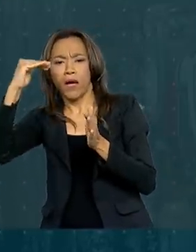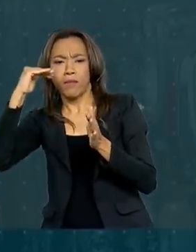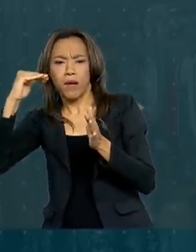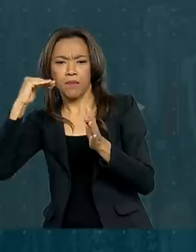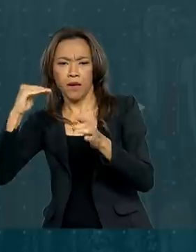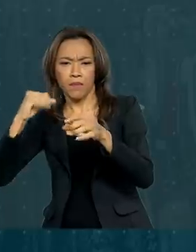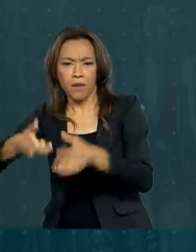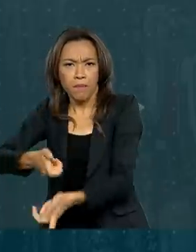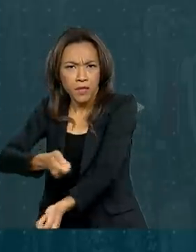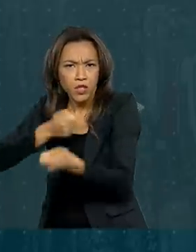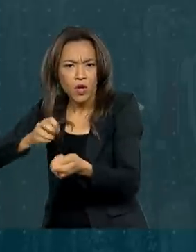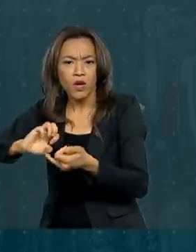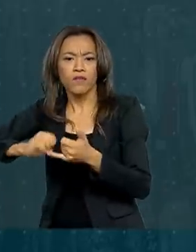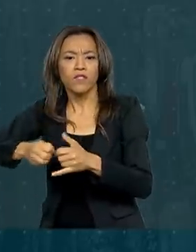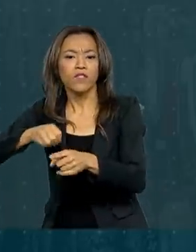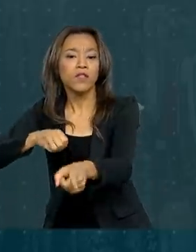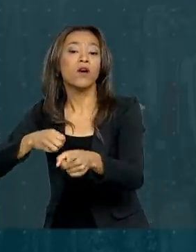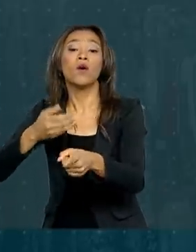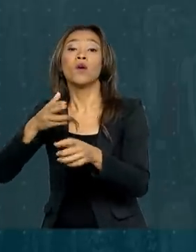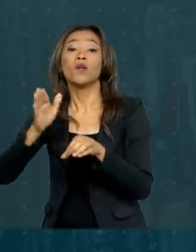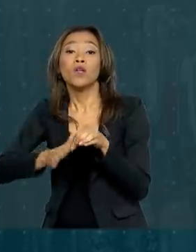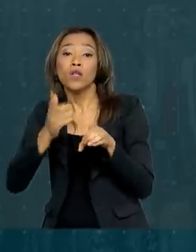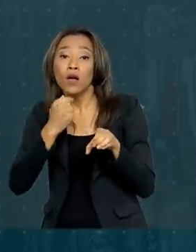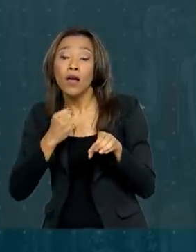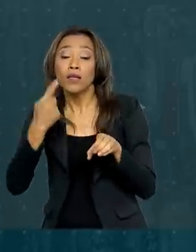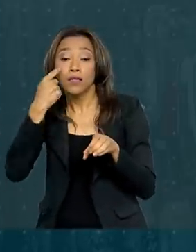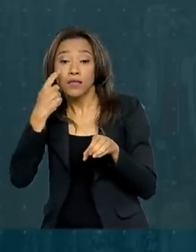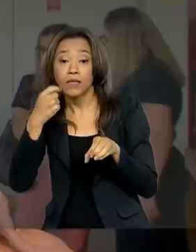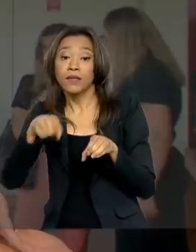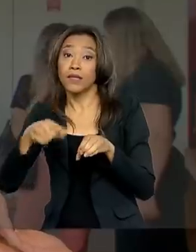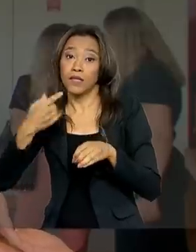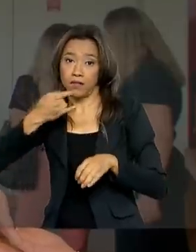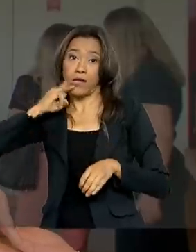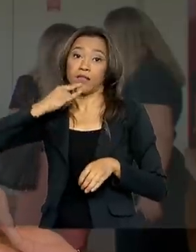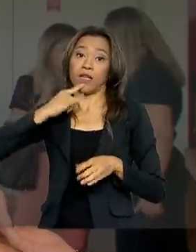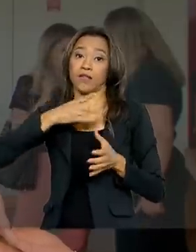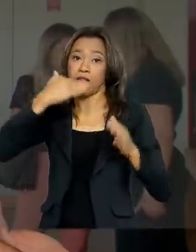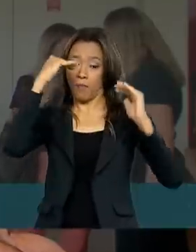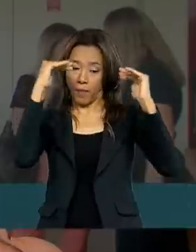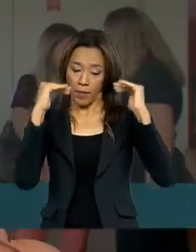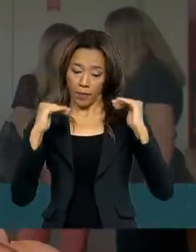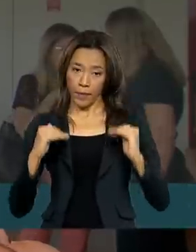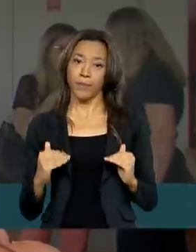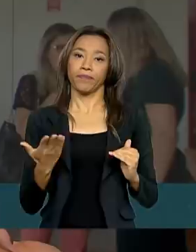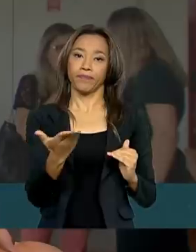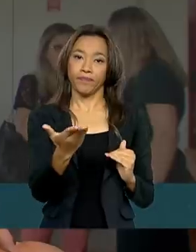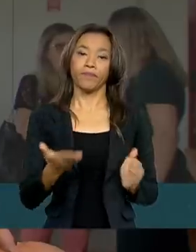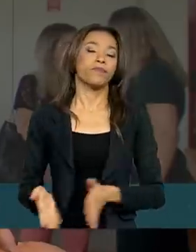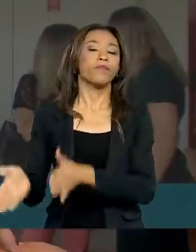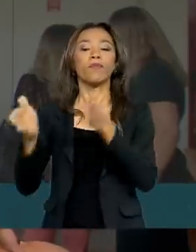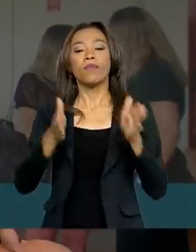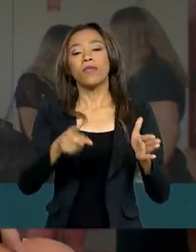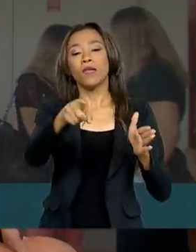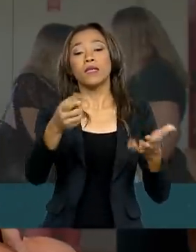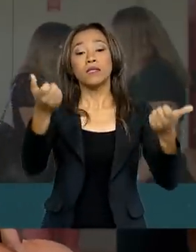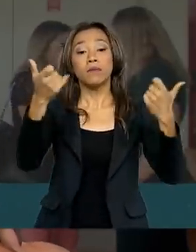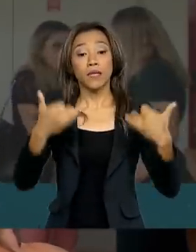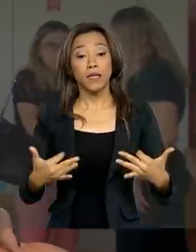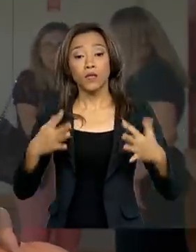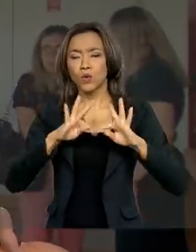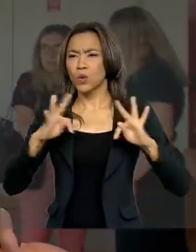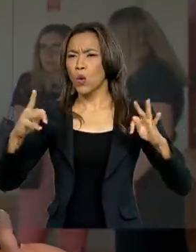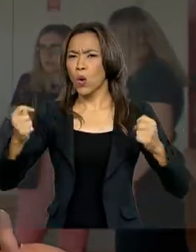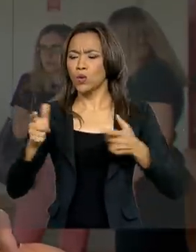mandioca, feijão, tomate, cebola e cachaça. Mensalmente, todas as propriedades são